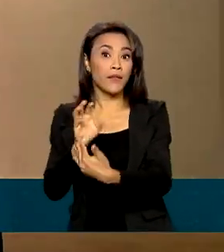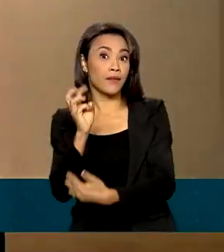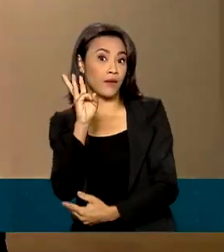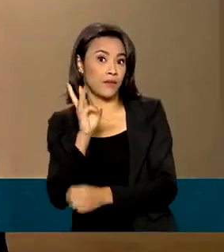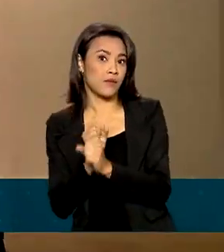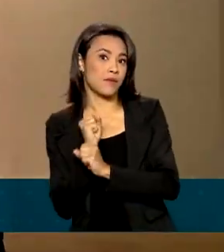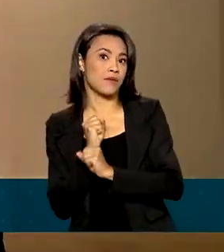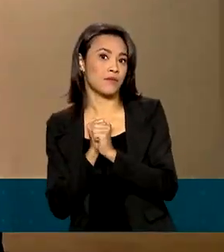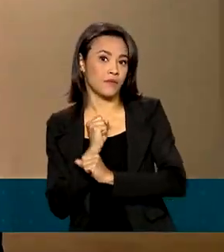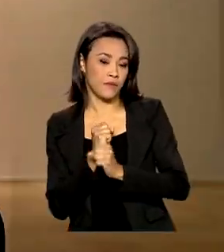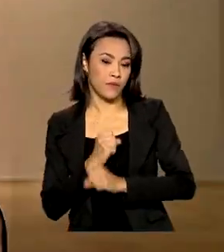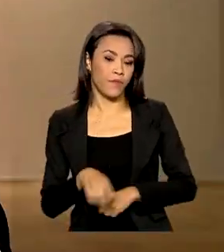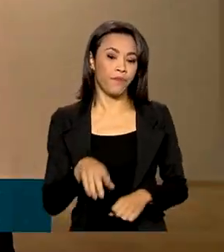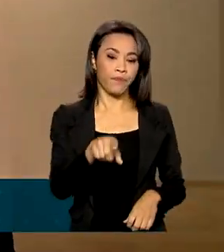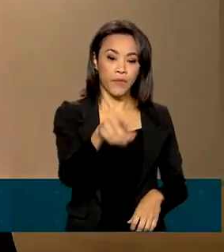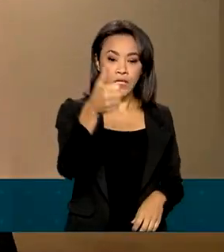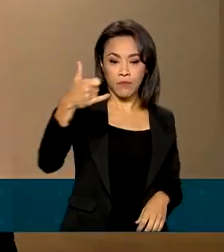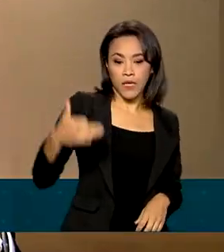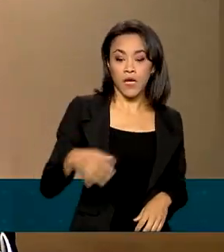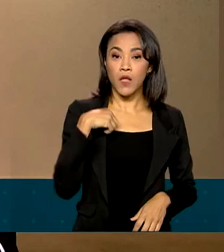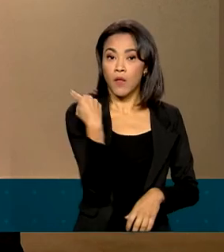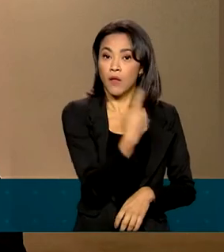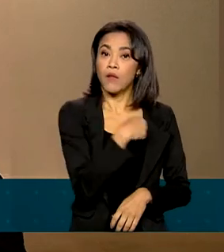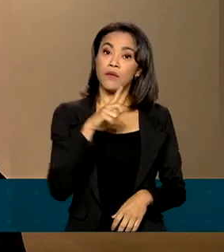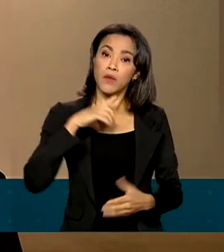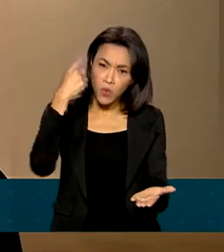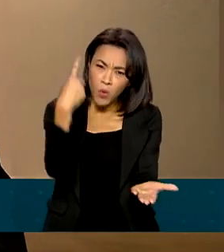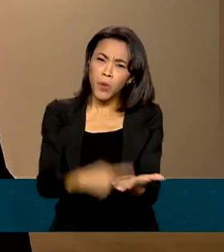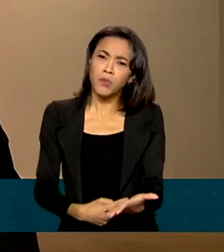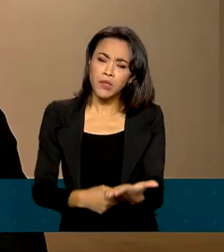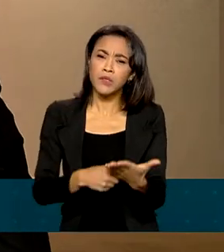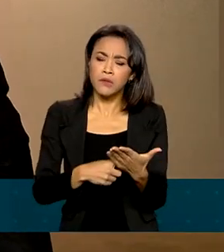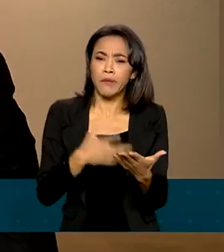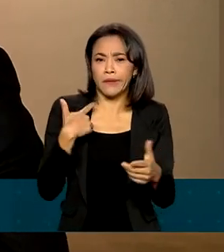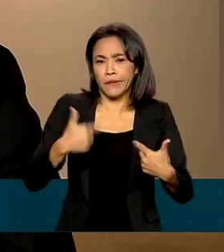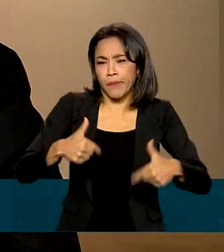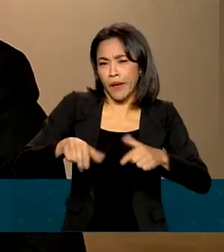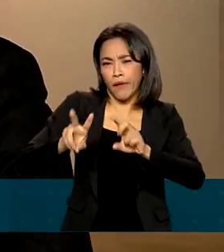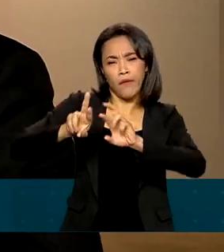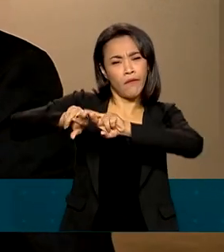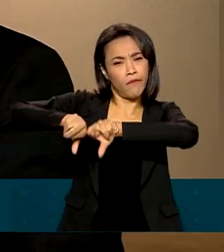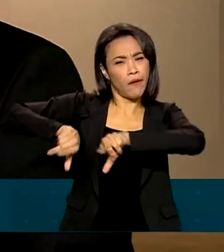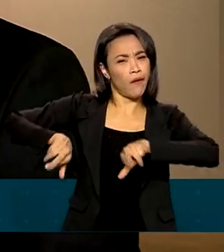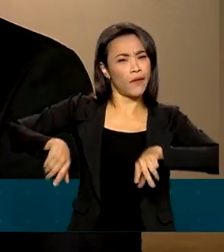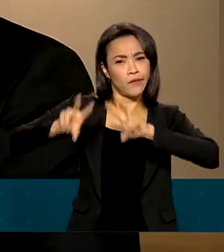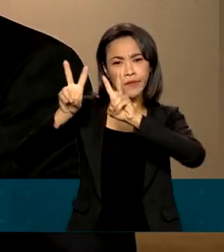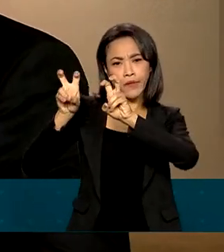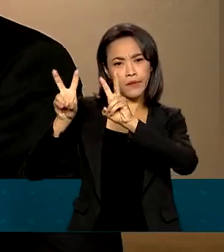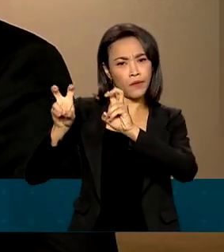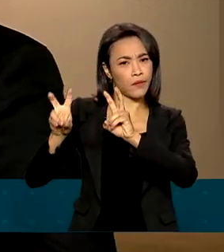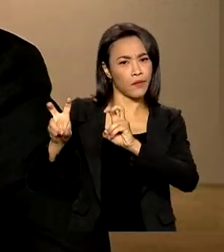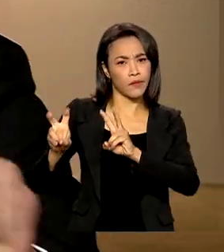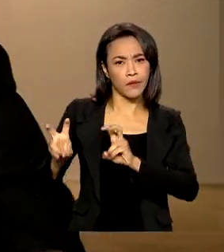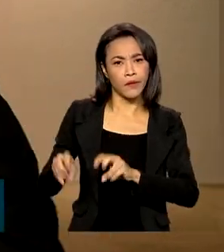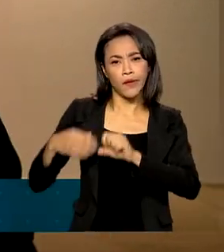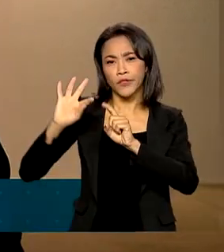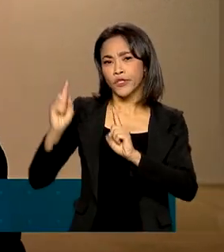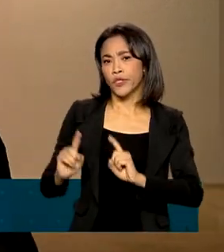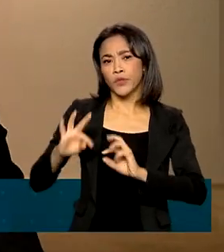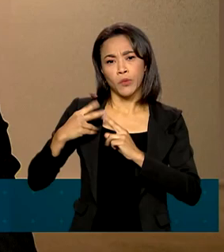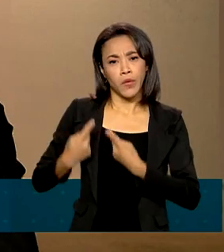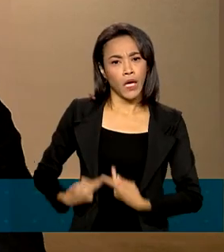Nós temos o compromisso da OCDE de trabalhar com os comitês, porque há vários temas, tributação, meio ambiente, direitos humanos,